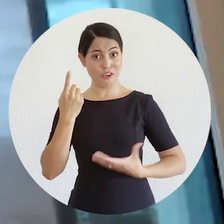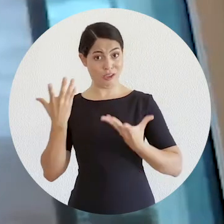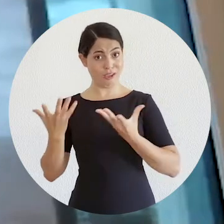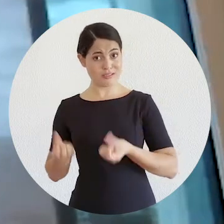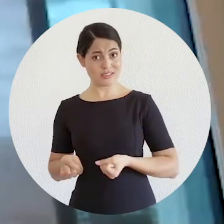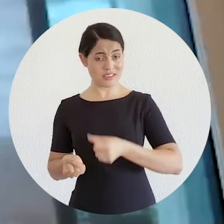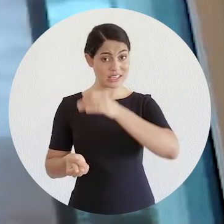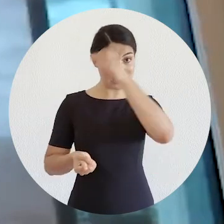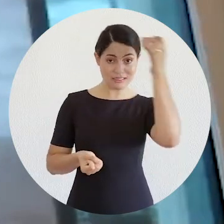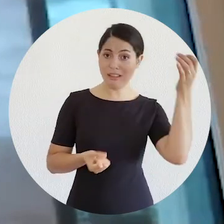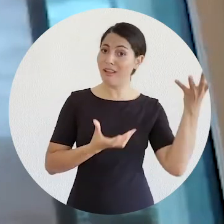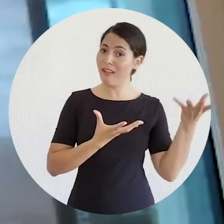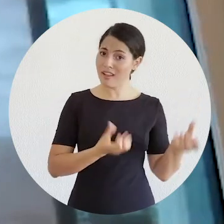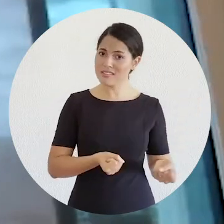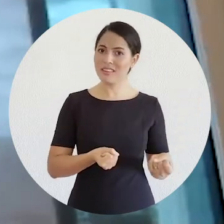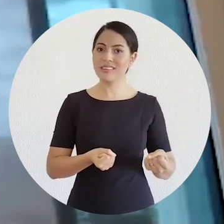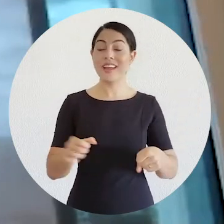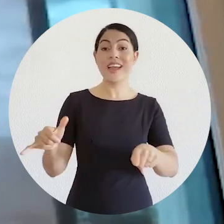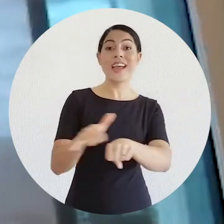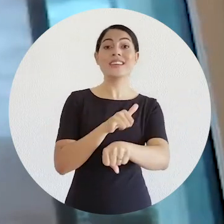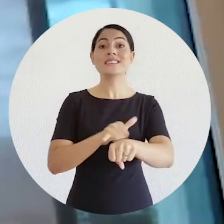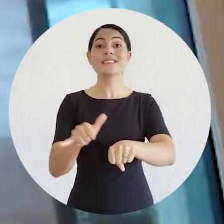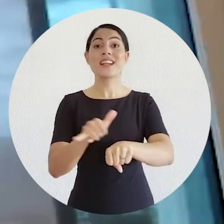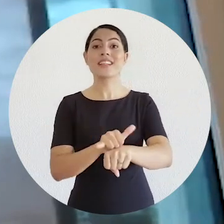É um novo mercado que se abre,